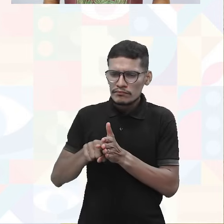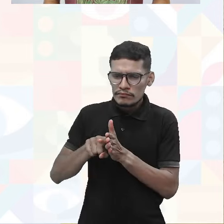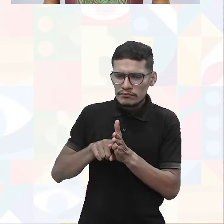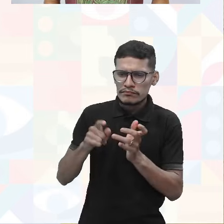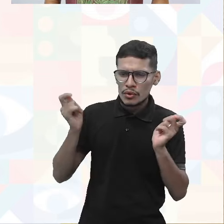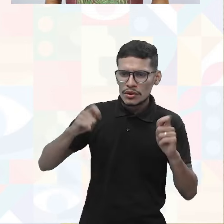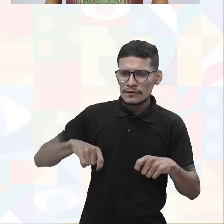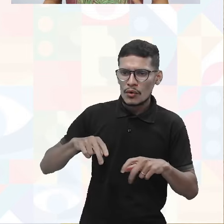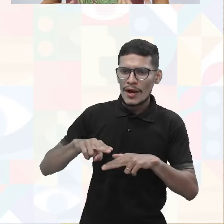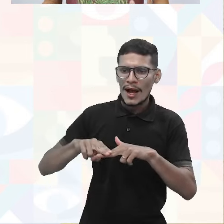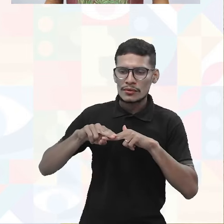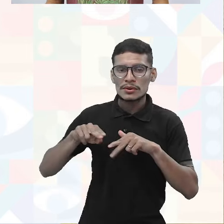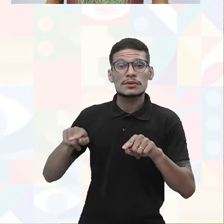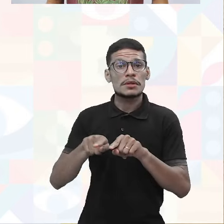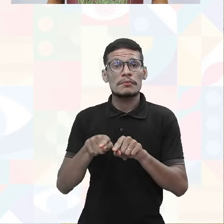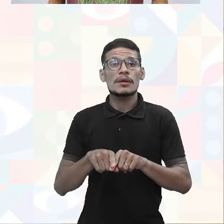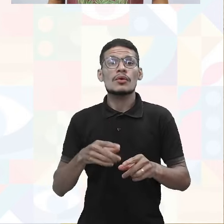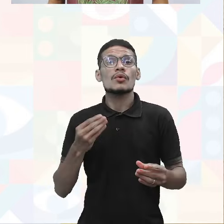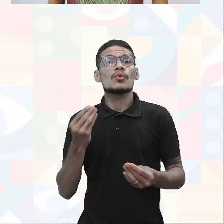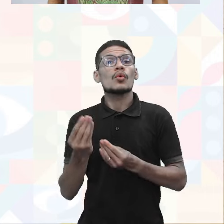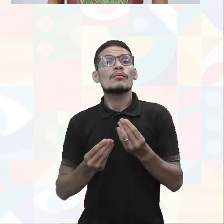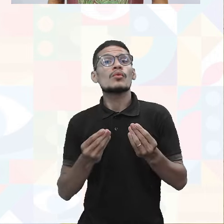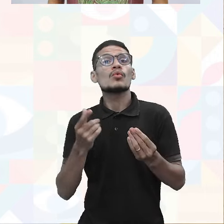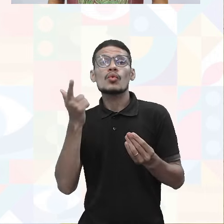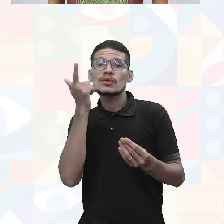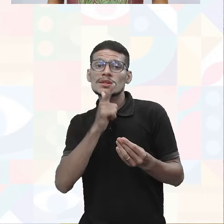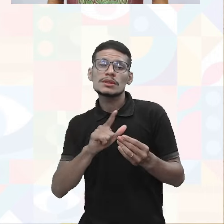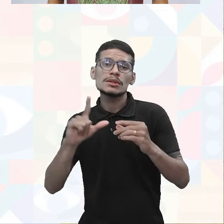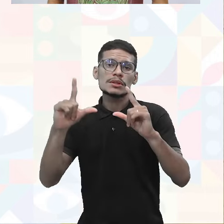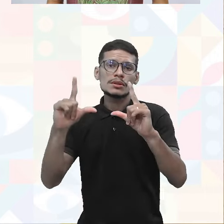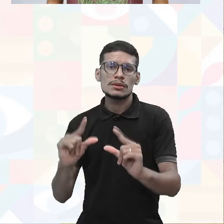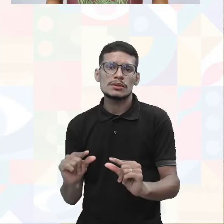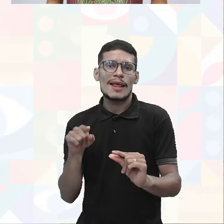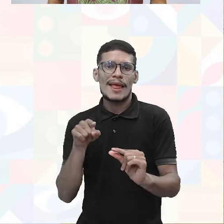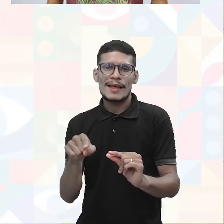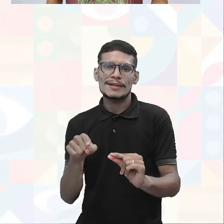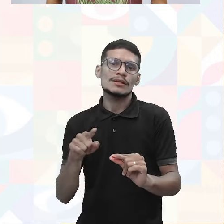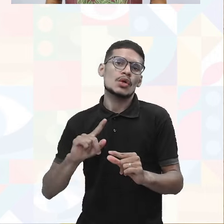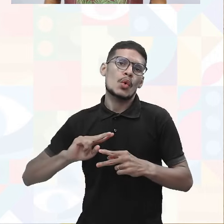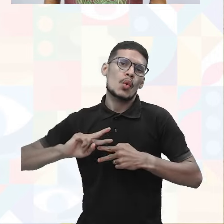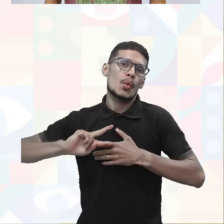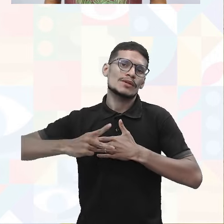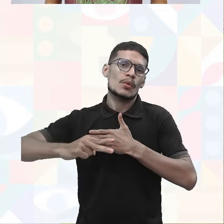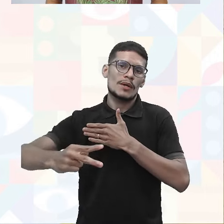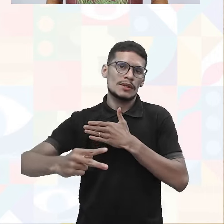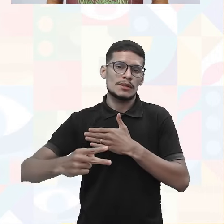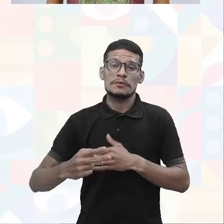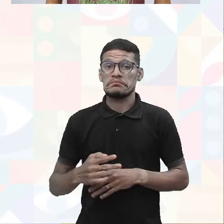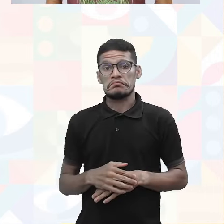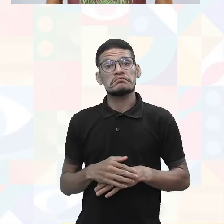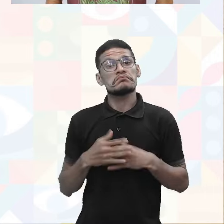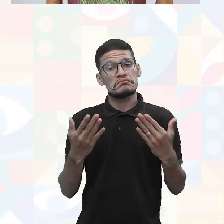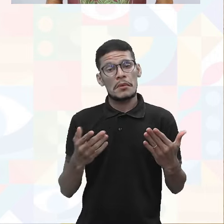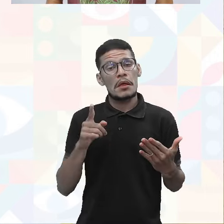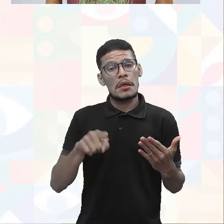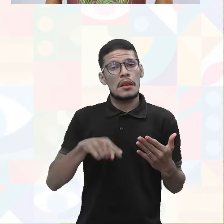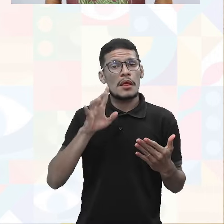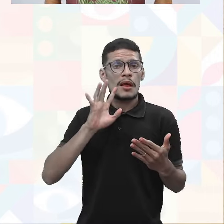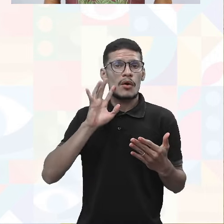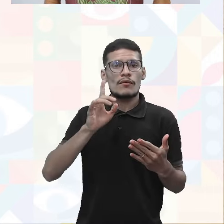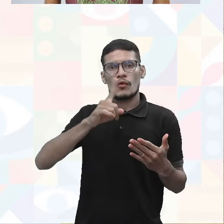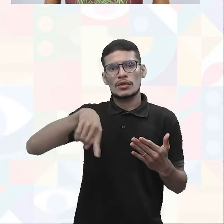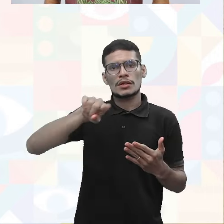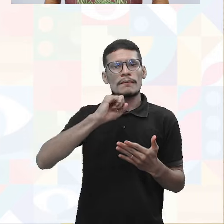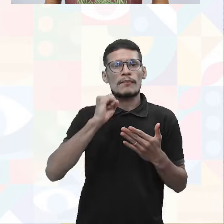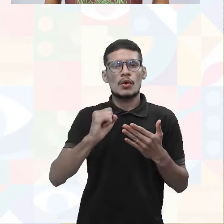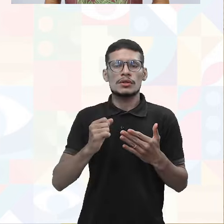e as medidas que podem ser feitas para minimizar essas consequências. Então, é um fator bem legal que vocês podem estar